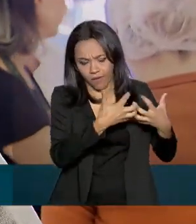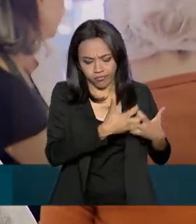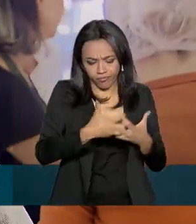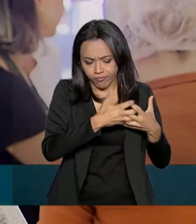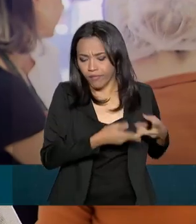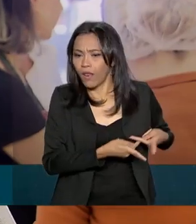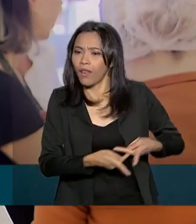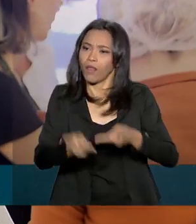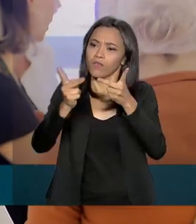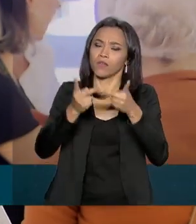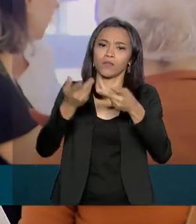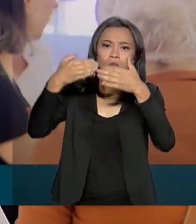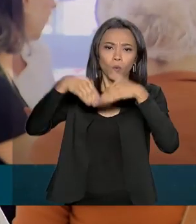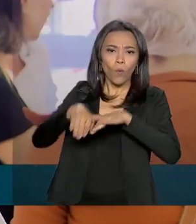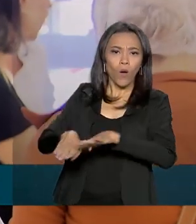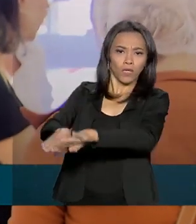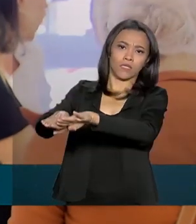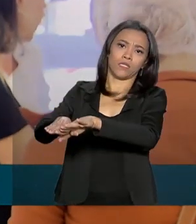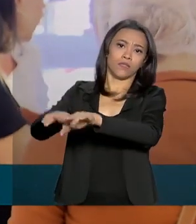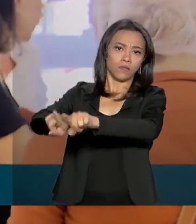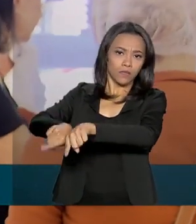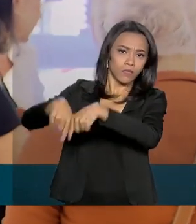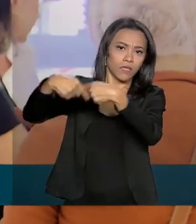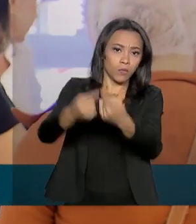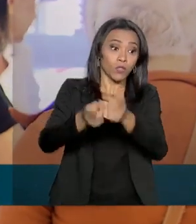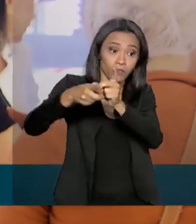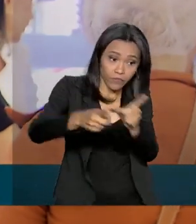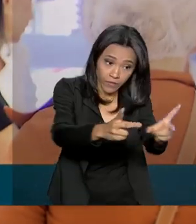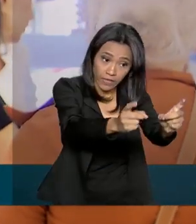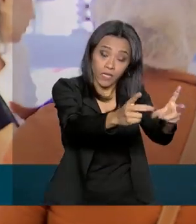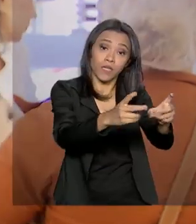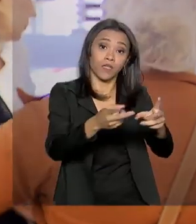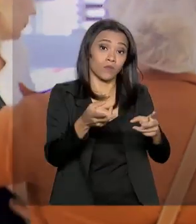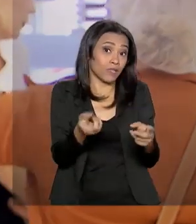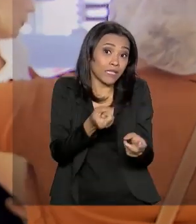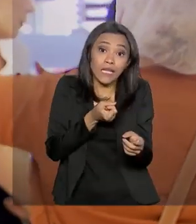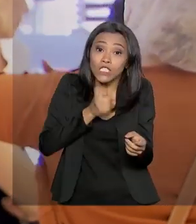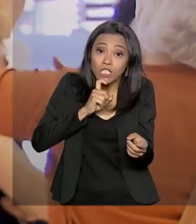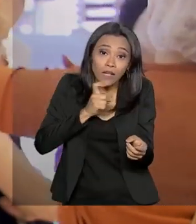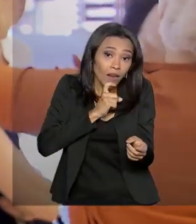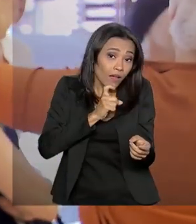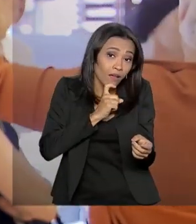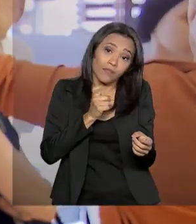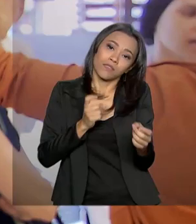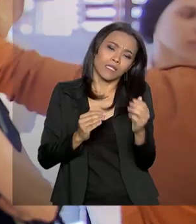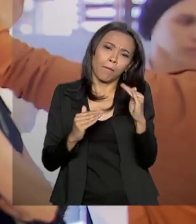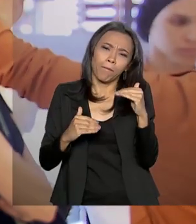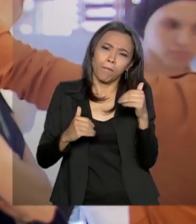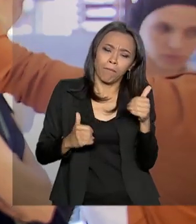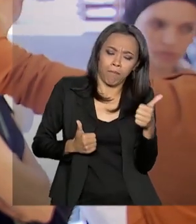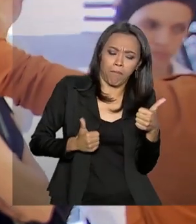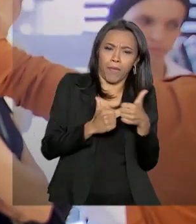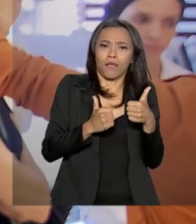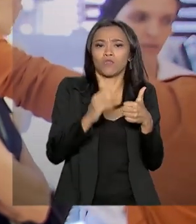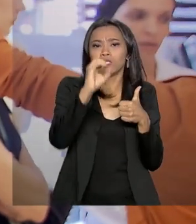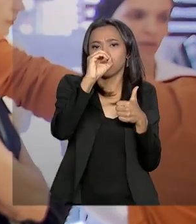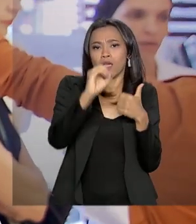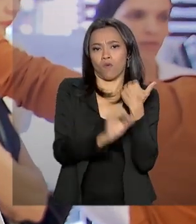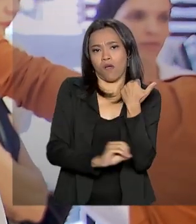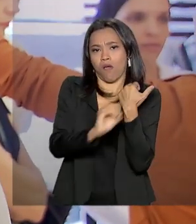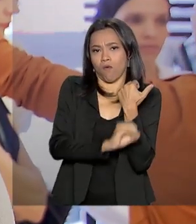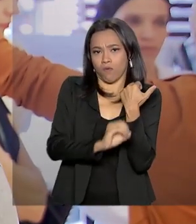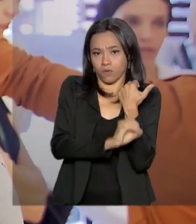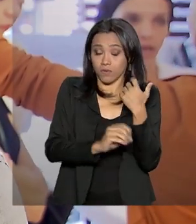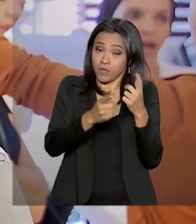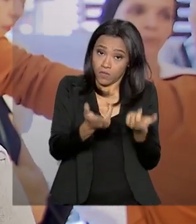armazenamento, exposição à venda, sempre muito gelado, tem que estar perto de zero grau. Então, às vezes, a gente vê no